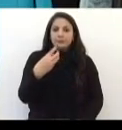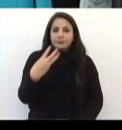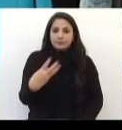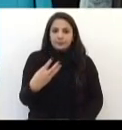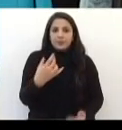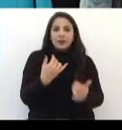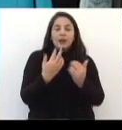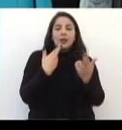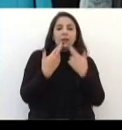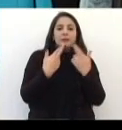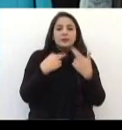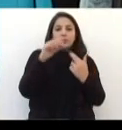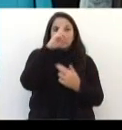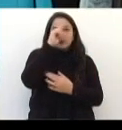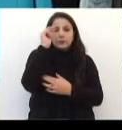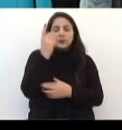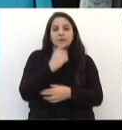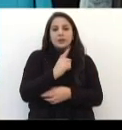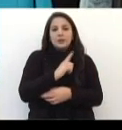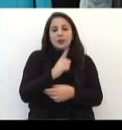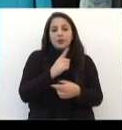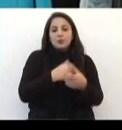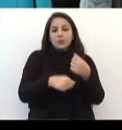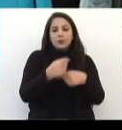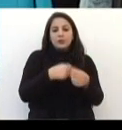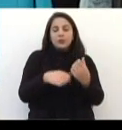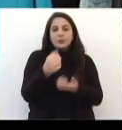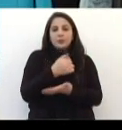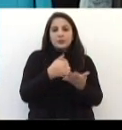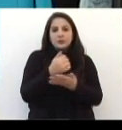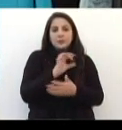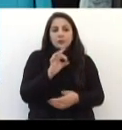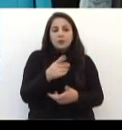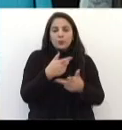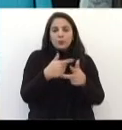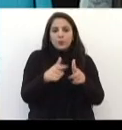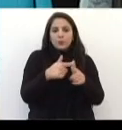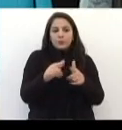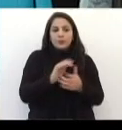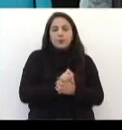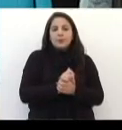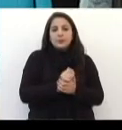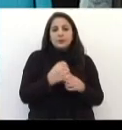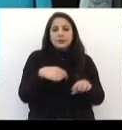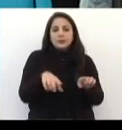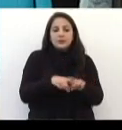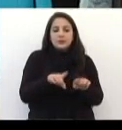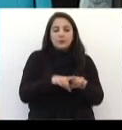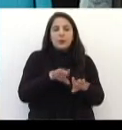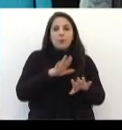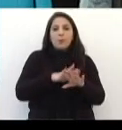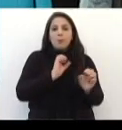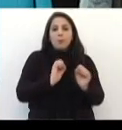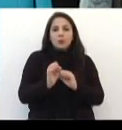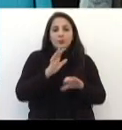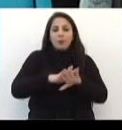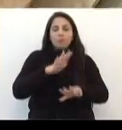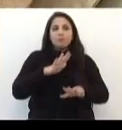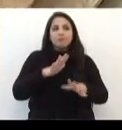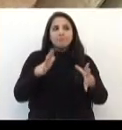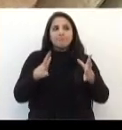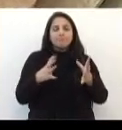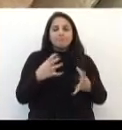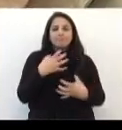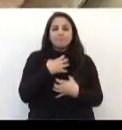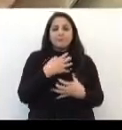Em relação a, por exemplo, outros municípios que têm uma economia muitas vezes baseada em uma fonte só e que numa crise podem ser mais impactados nesse sentido.